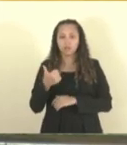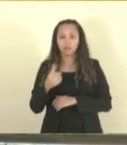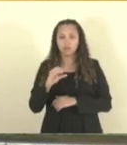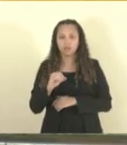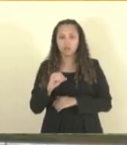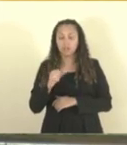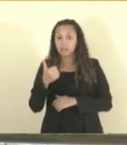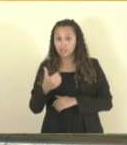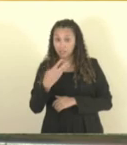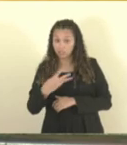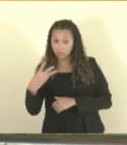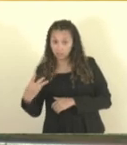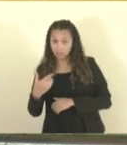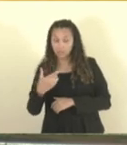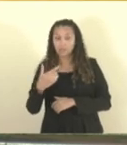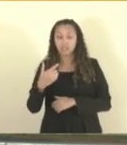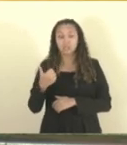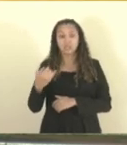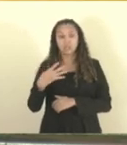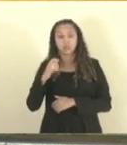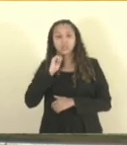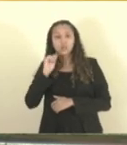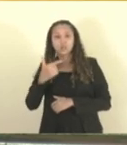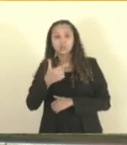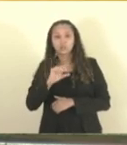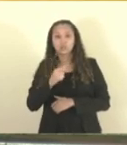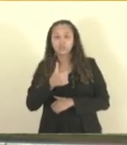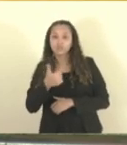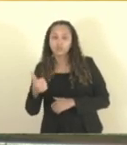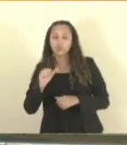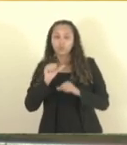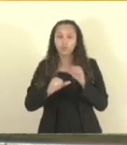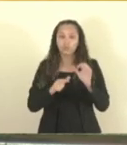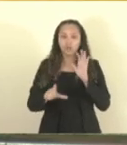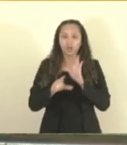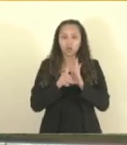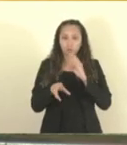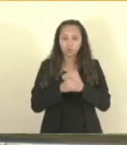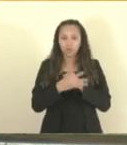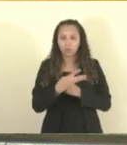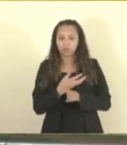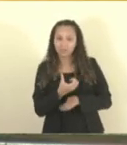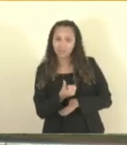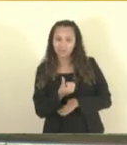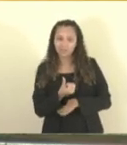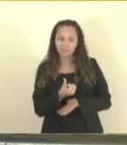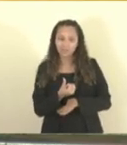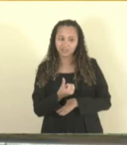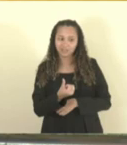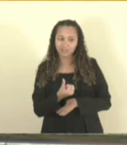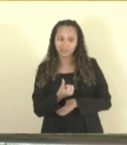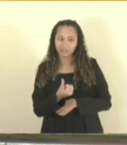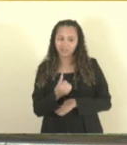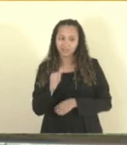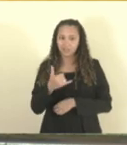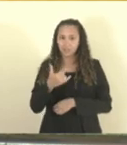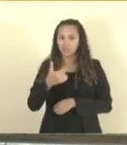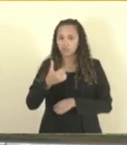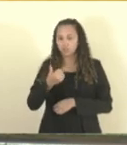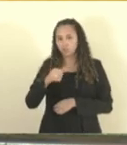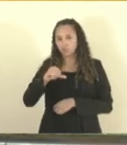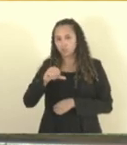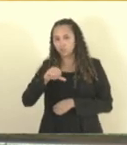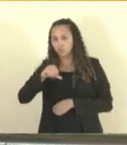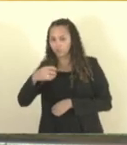de 1º de abril de 2021, altera a lei complementar 46 de 31 de janeiro de 1994, e dá